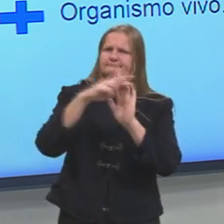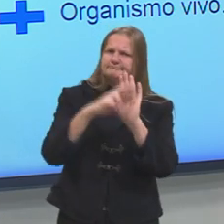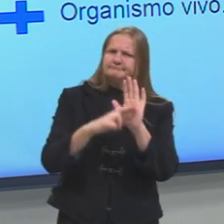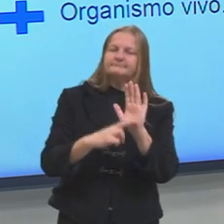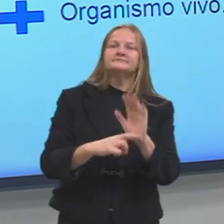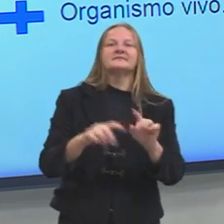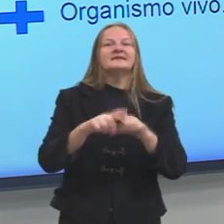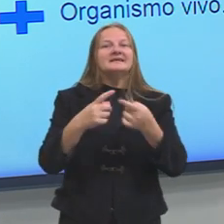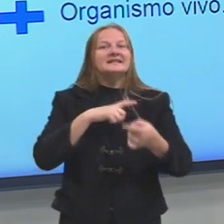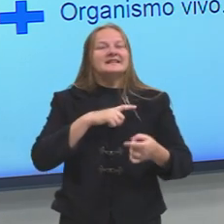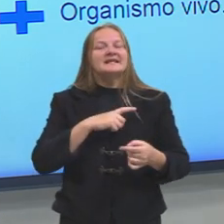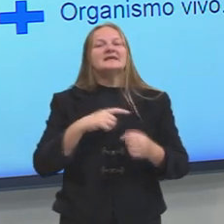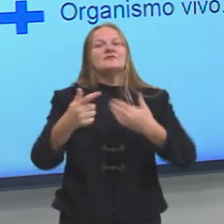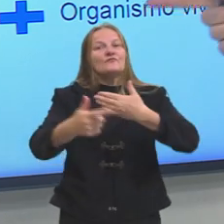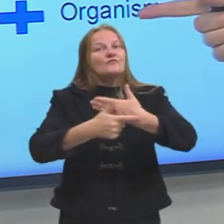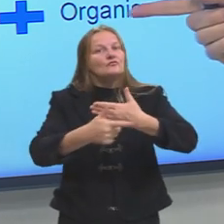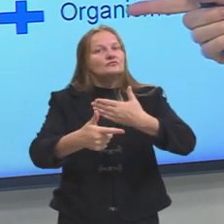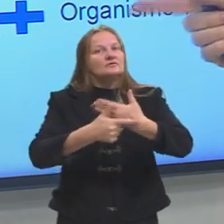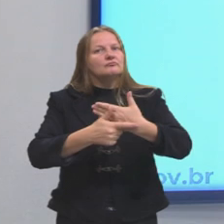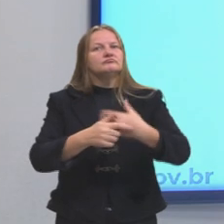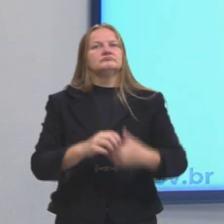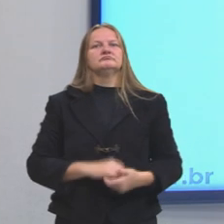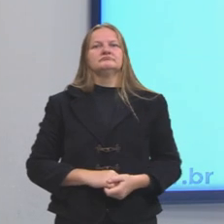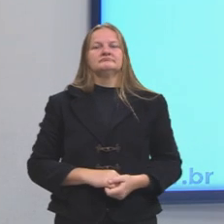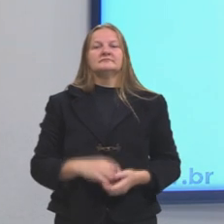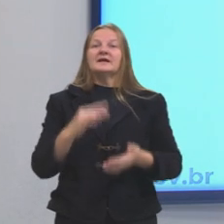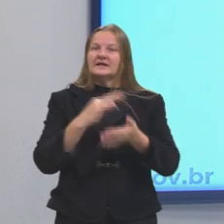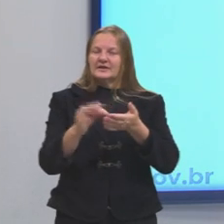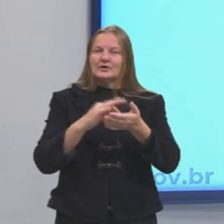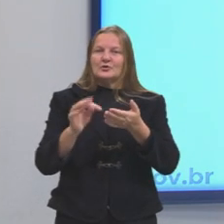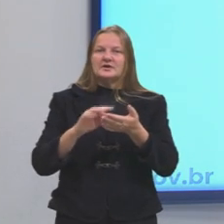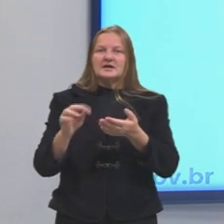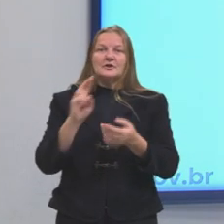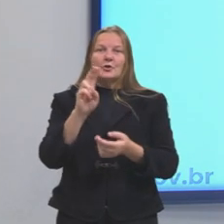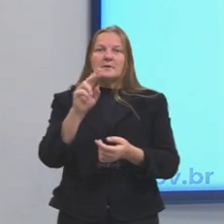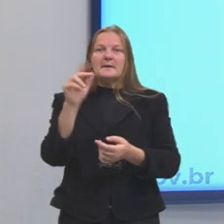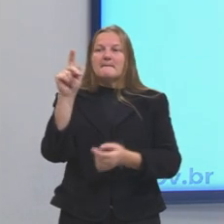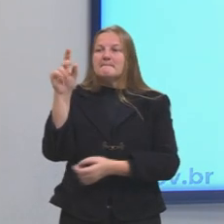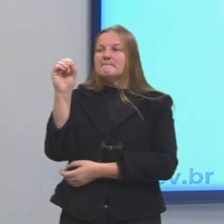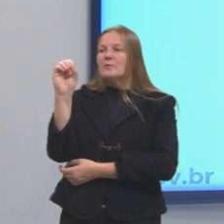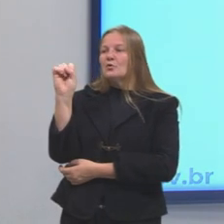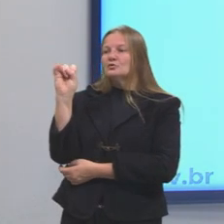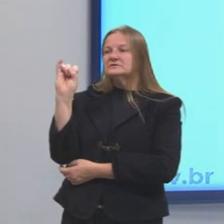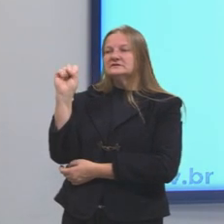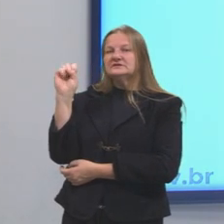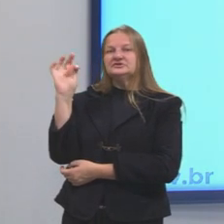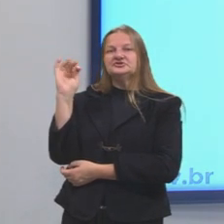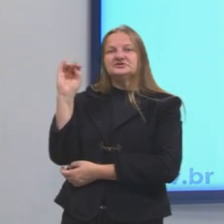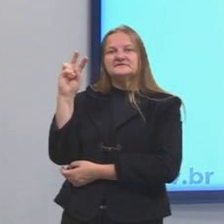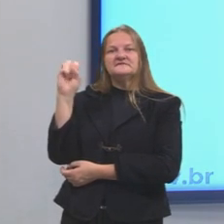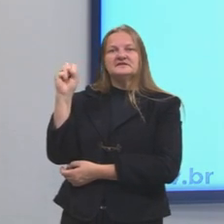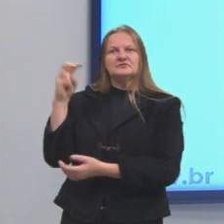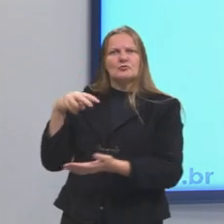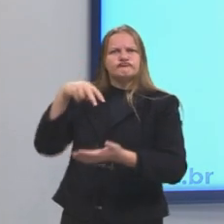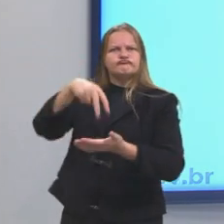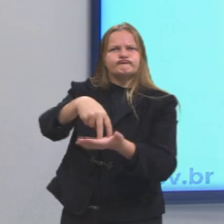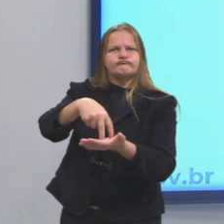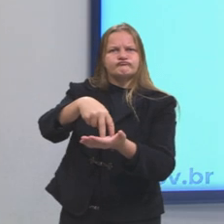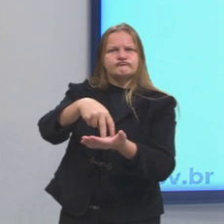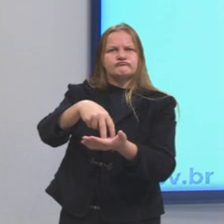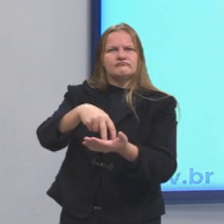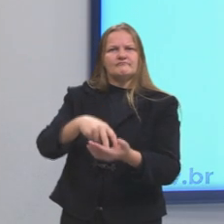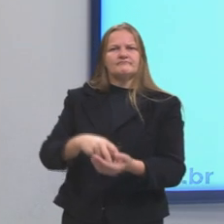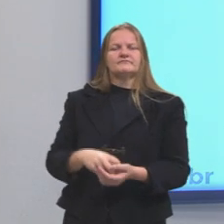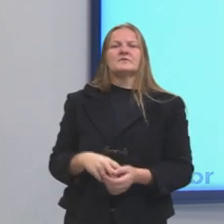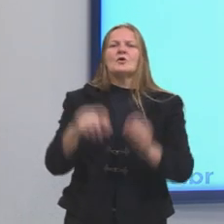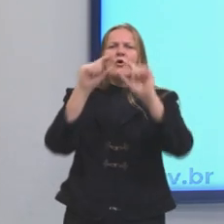nós temos uma função. É uma teoria positivista. Ordem e progresso. Tudo está na sua ordem. Não pode